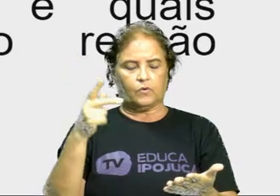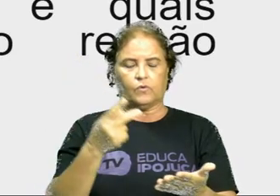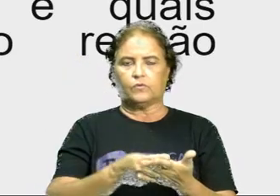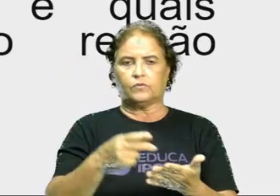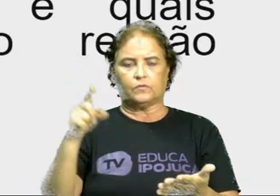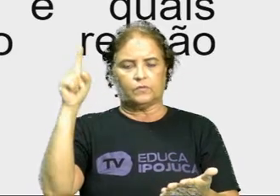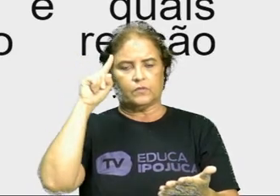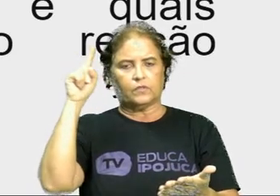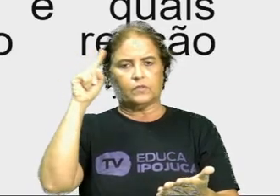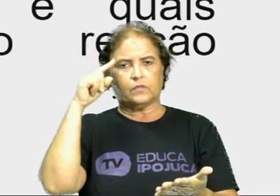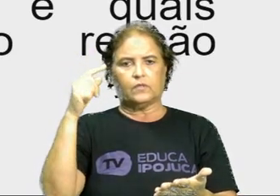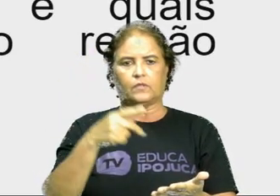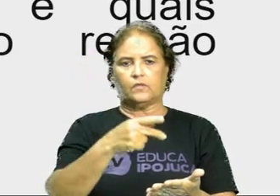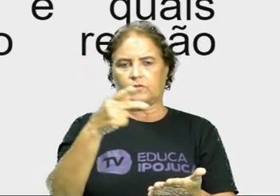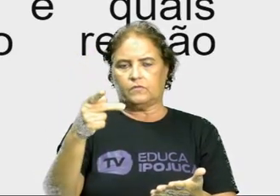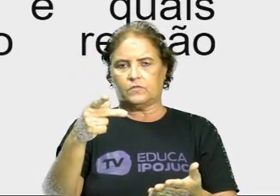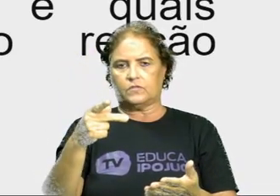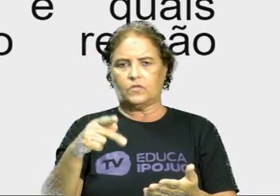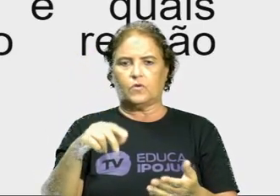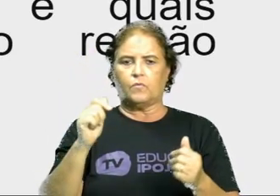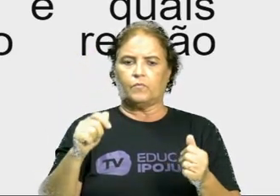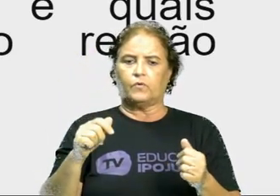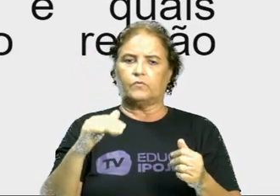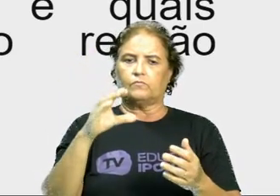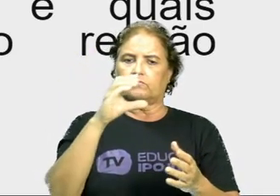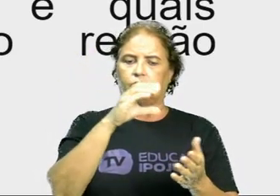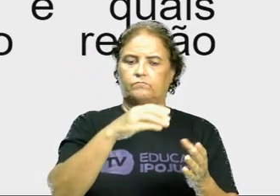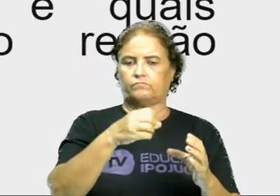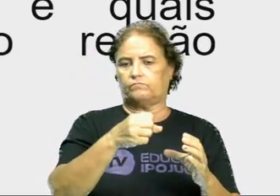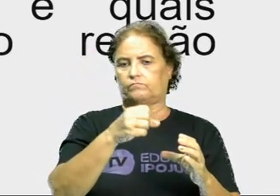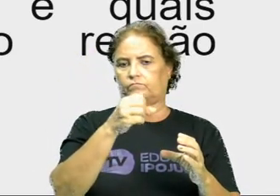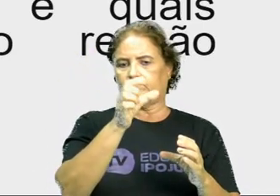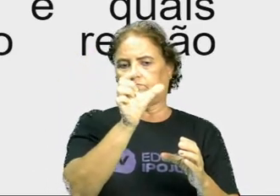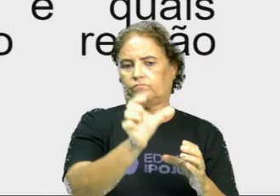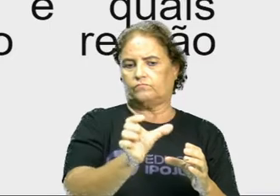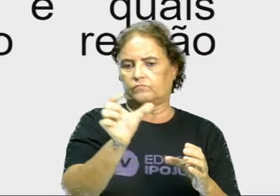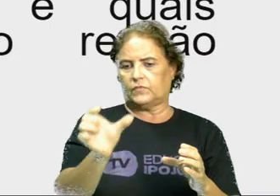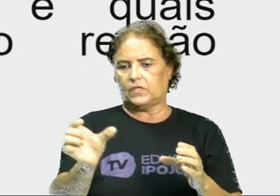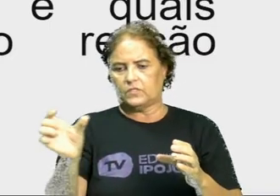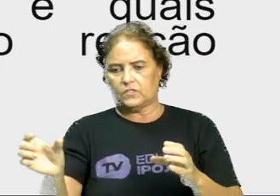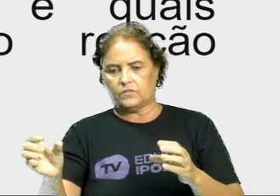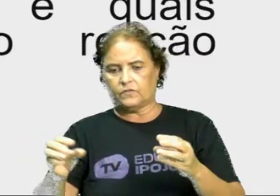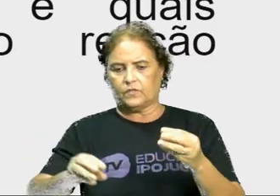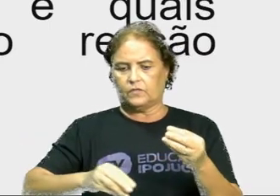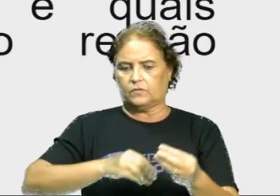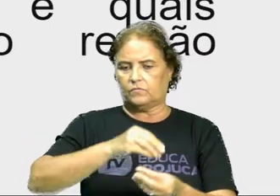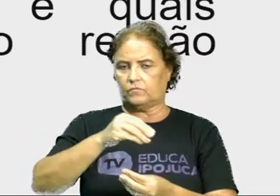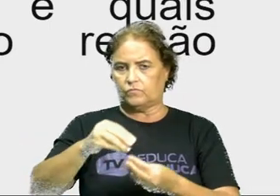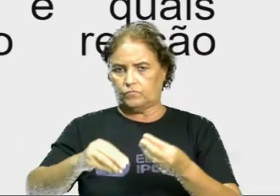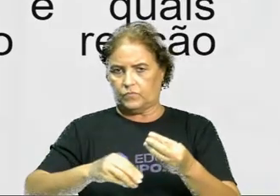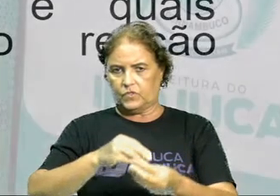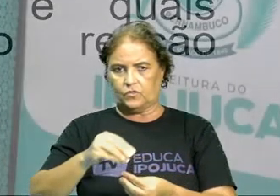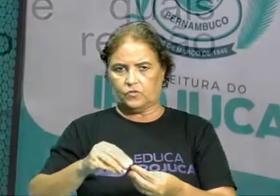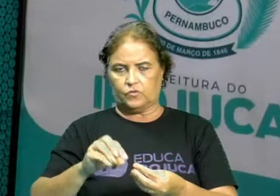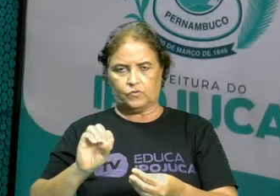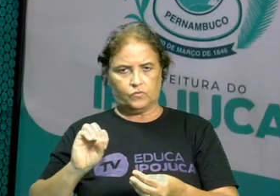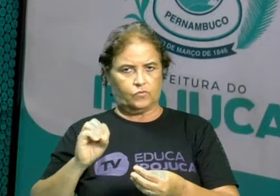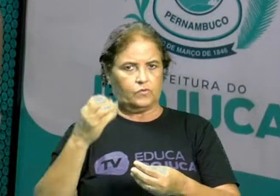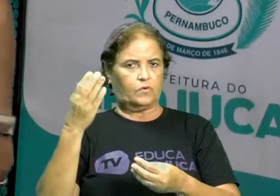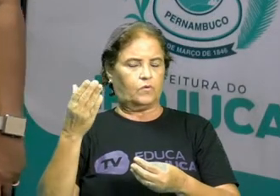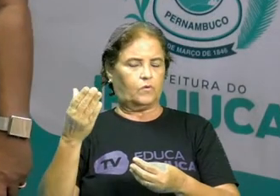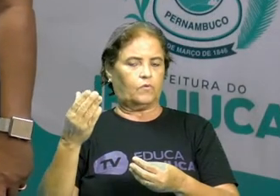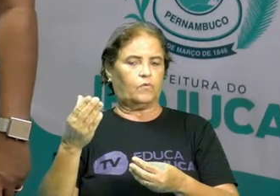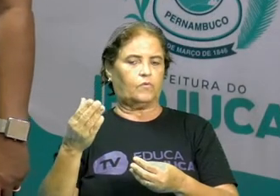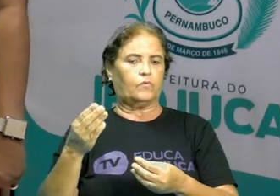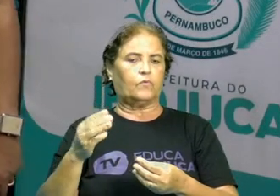Podemos classificá-las como misturas. Ou seja, foi só uma mistura, só juntei duas coisas. Ou as que eu